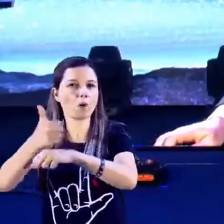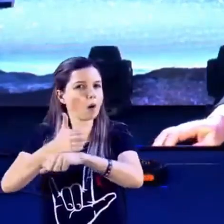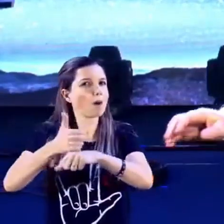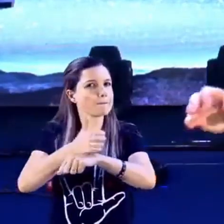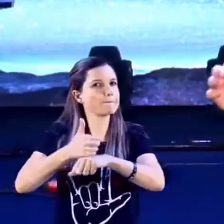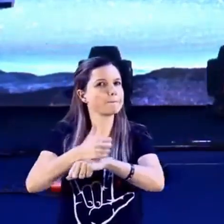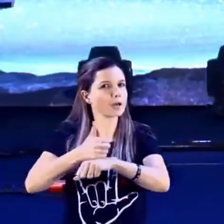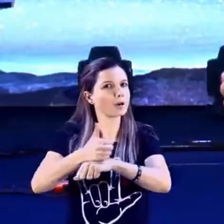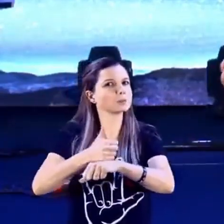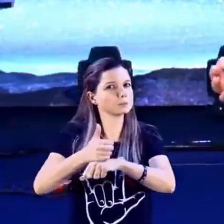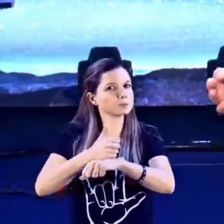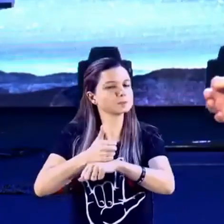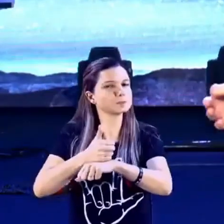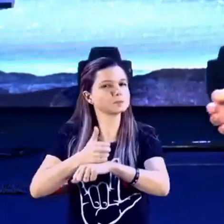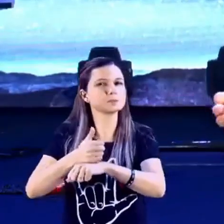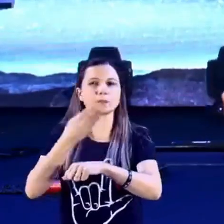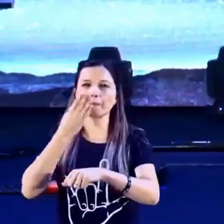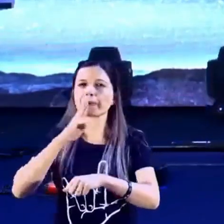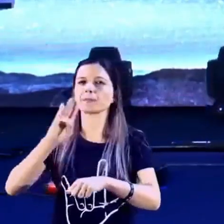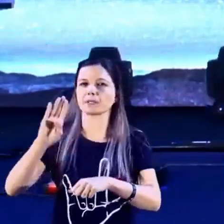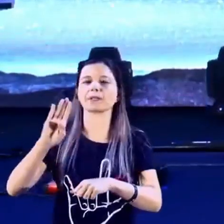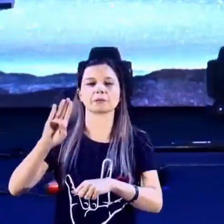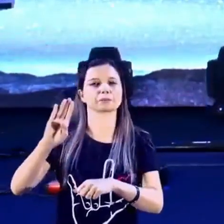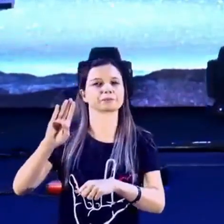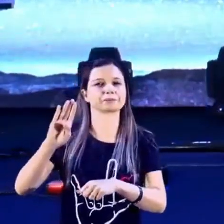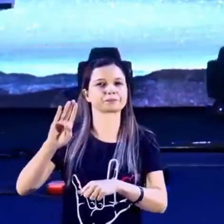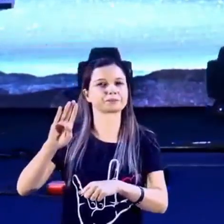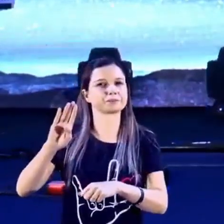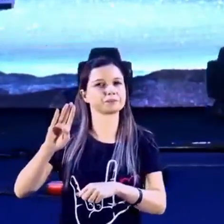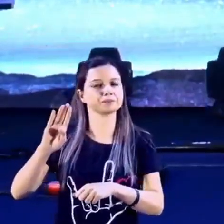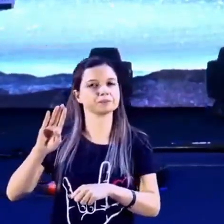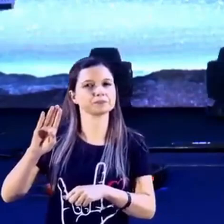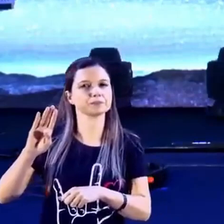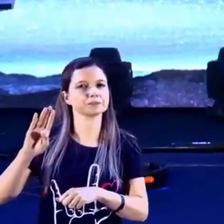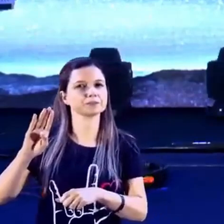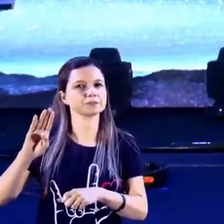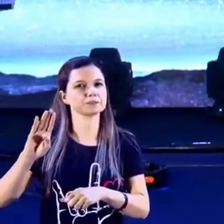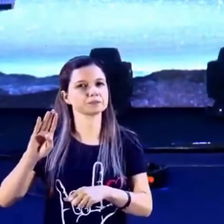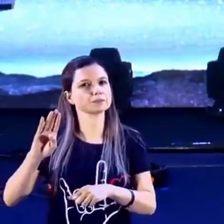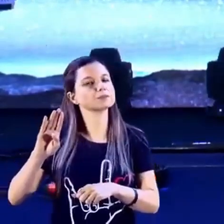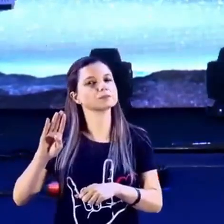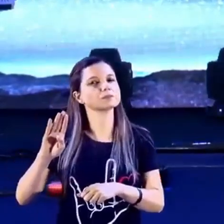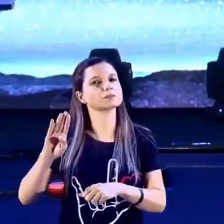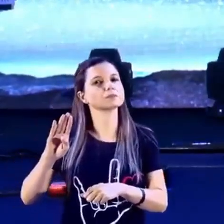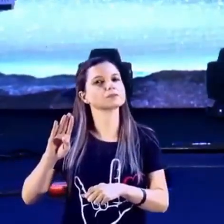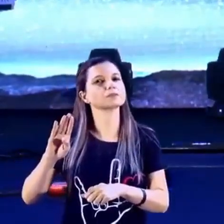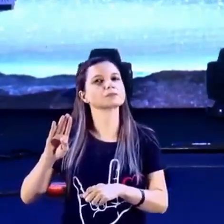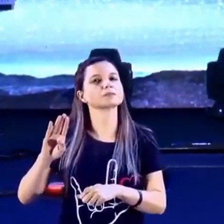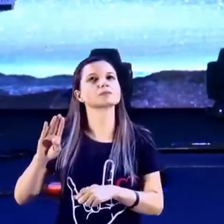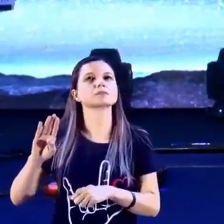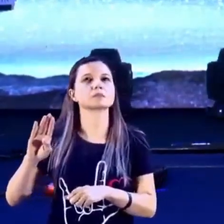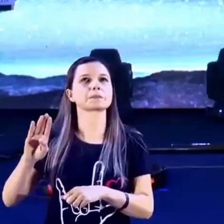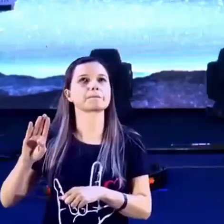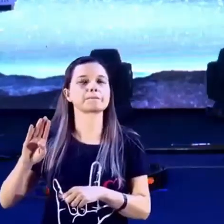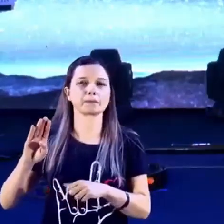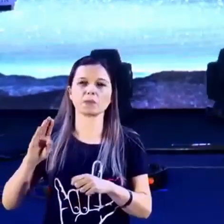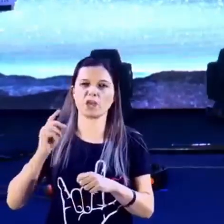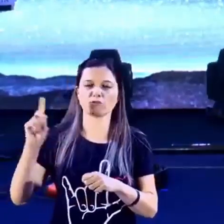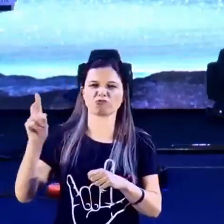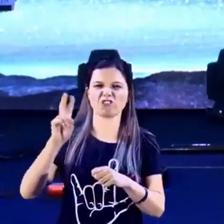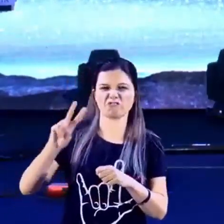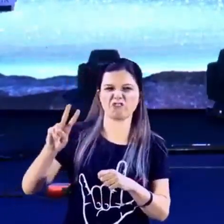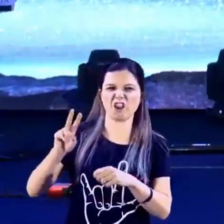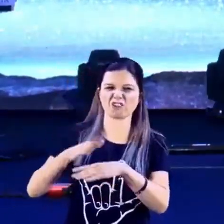diz assim. Quando Deus fez a sua promessa a Abraão, por não haver ninguém superior por quem jurar, jurou por si mesmo.